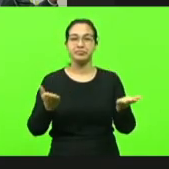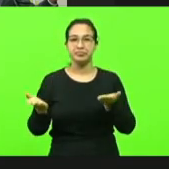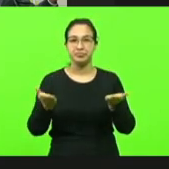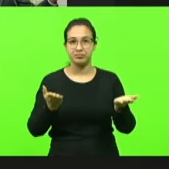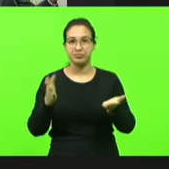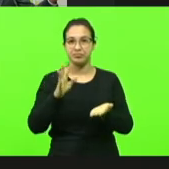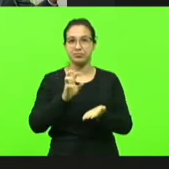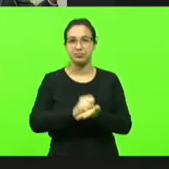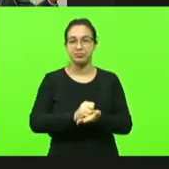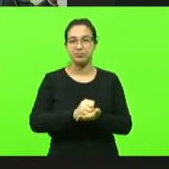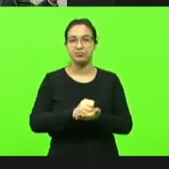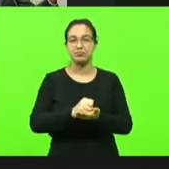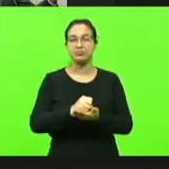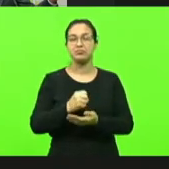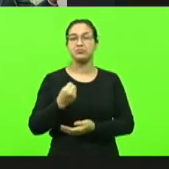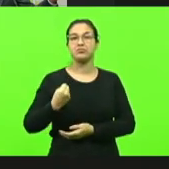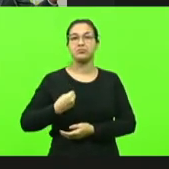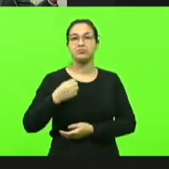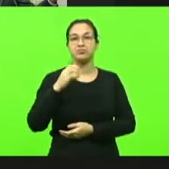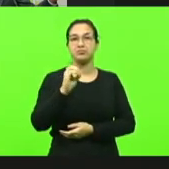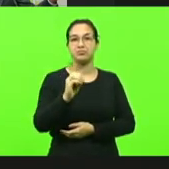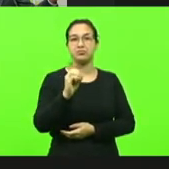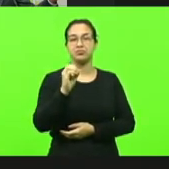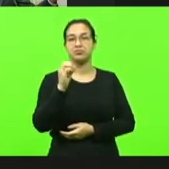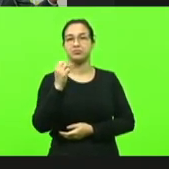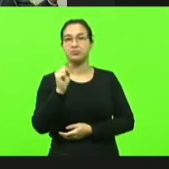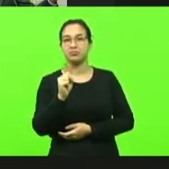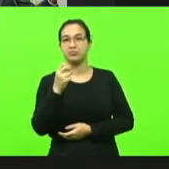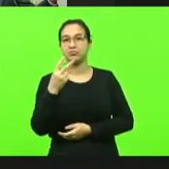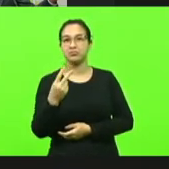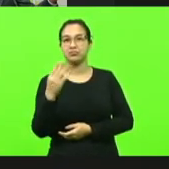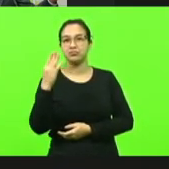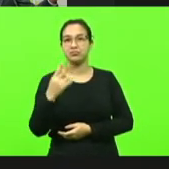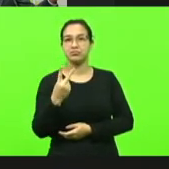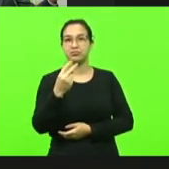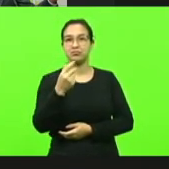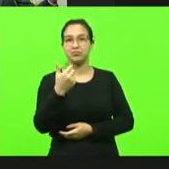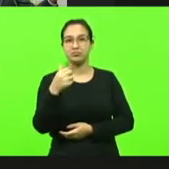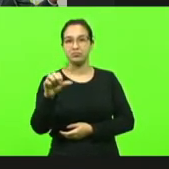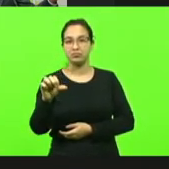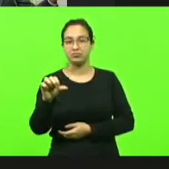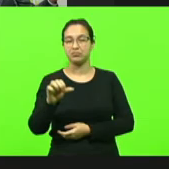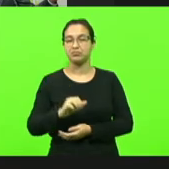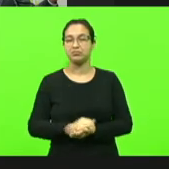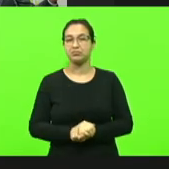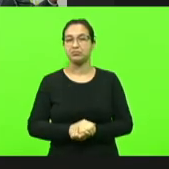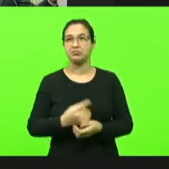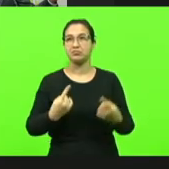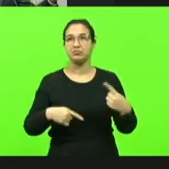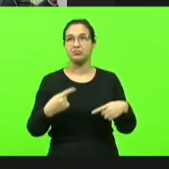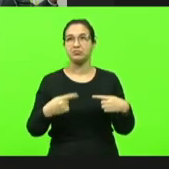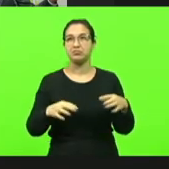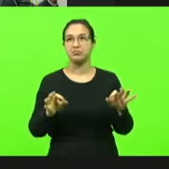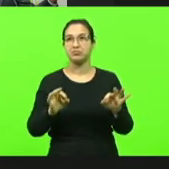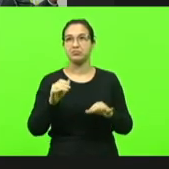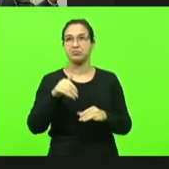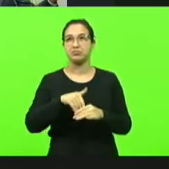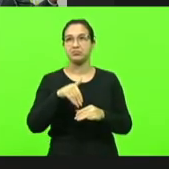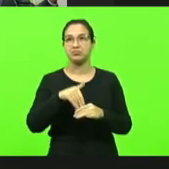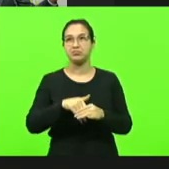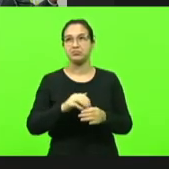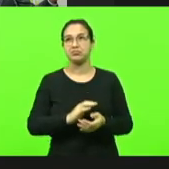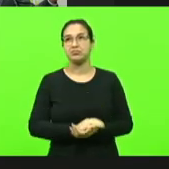contrato número 082 barra 2019 em discussão em votação